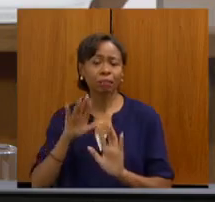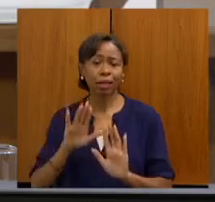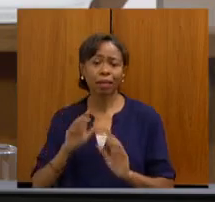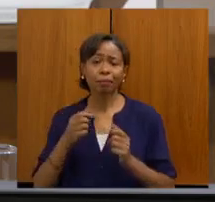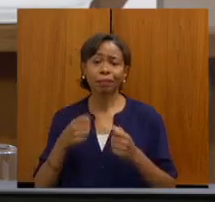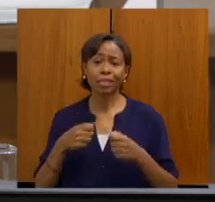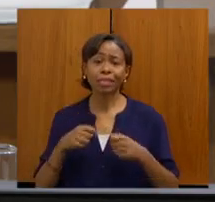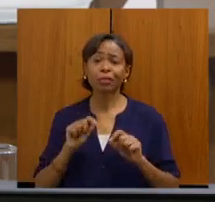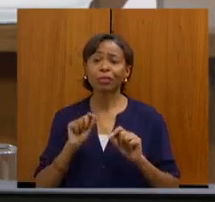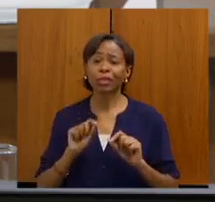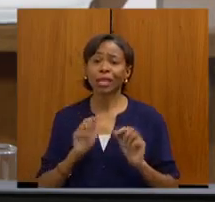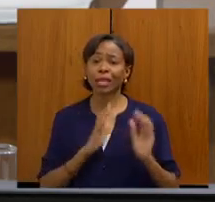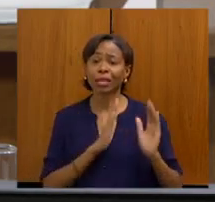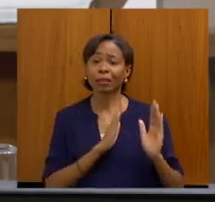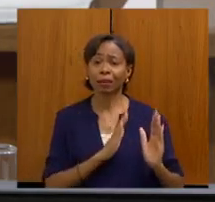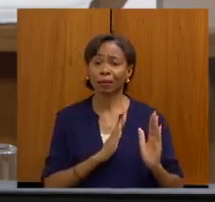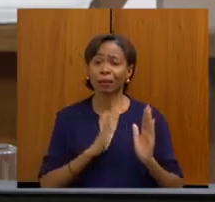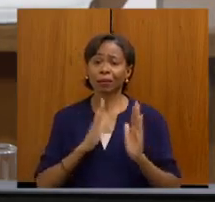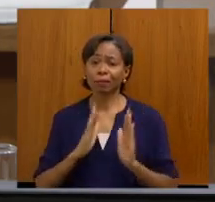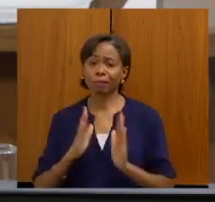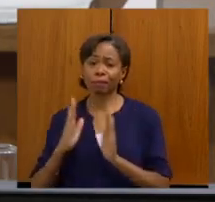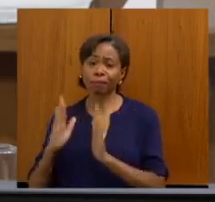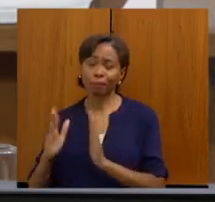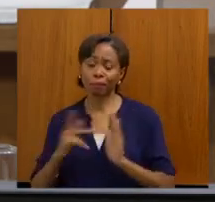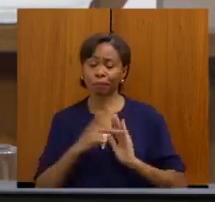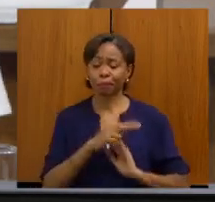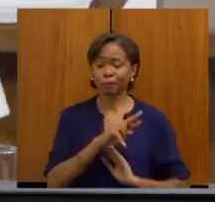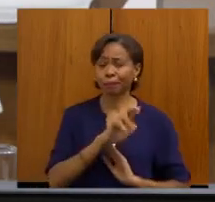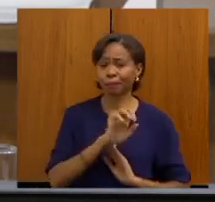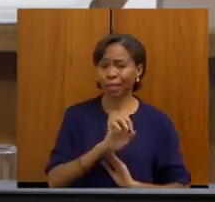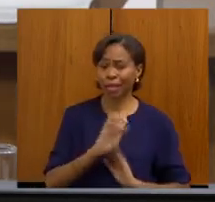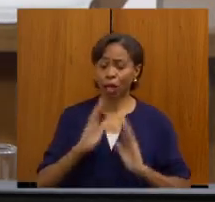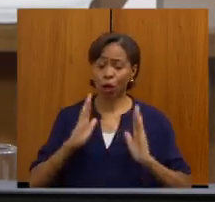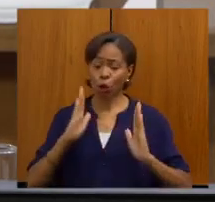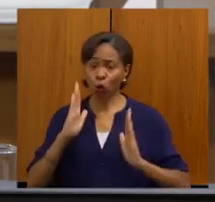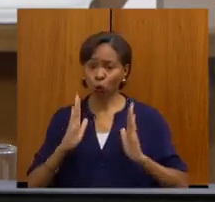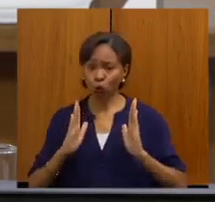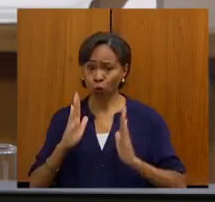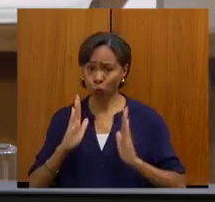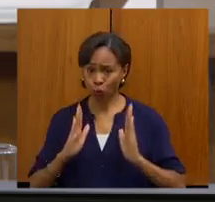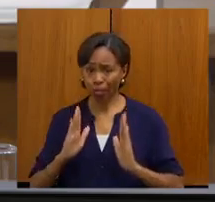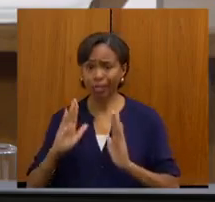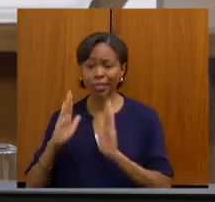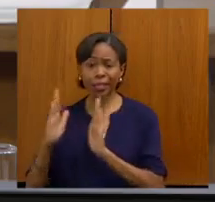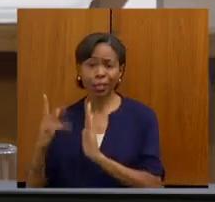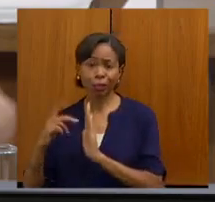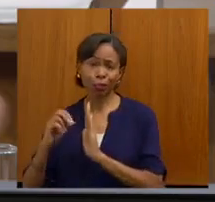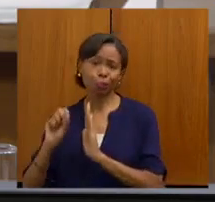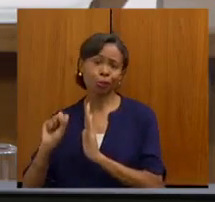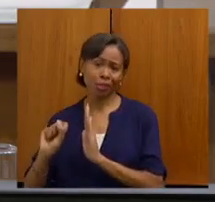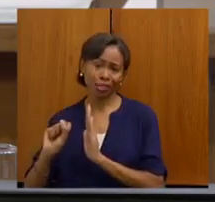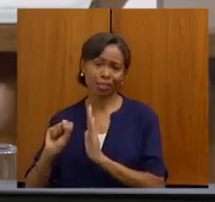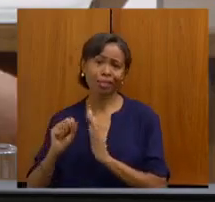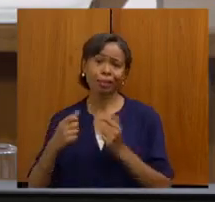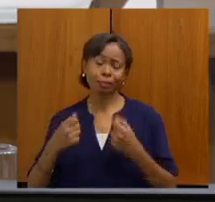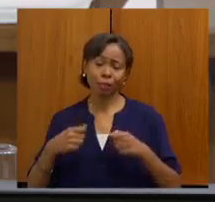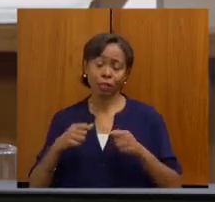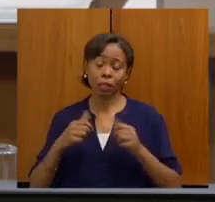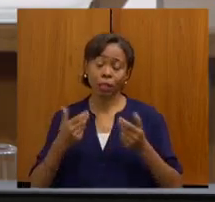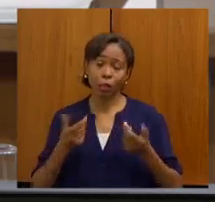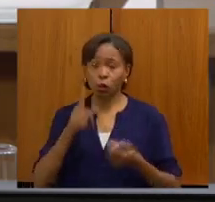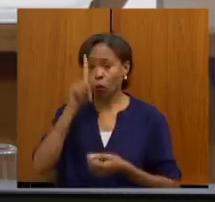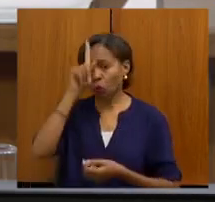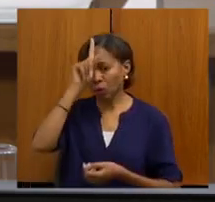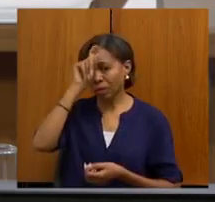pós, não é isso? Isso, a minha escolha. Secretário. Então, às vezes, o Hospital Geral fica aí nesse meio,